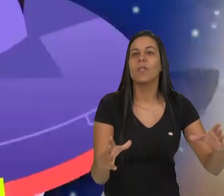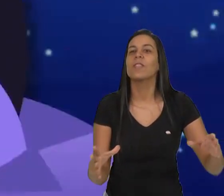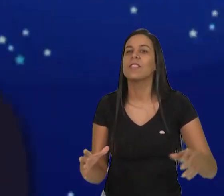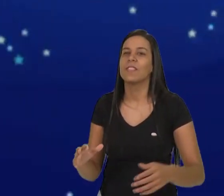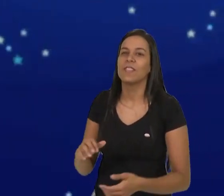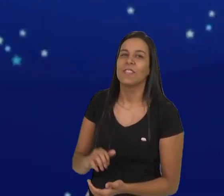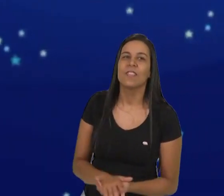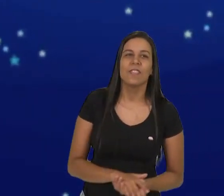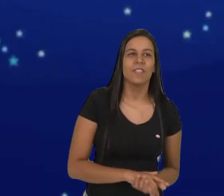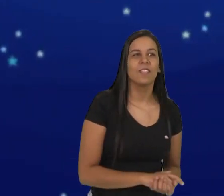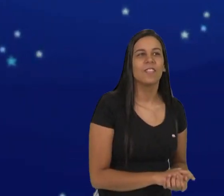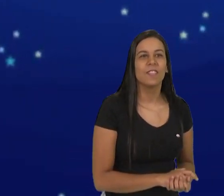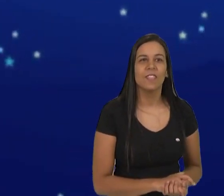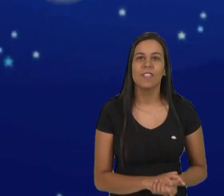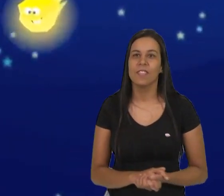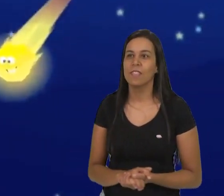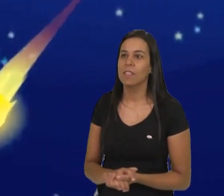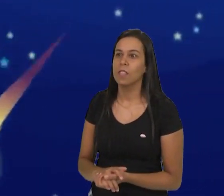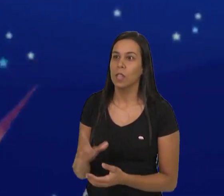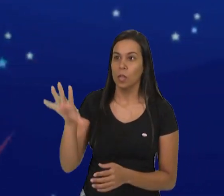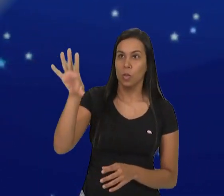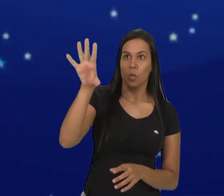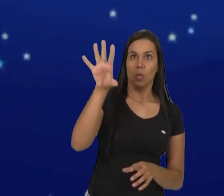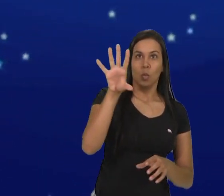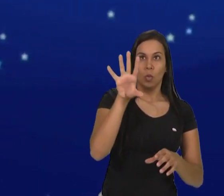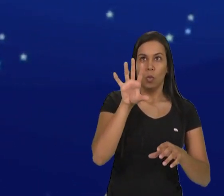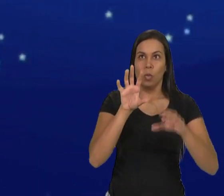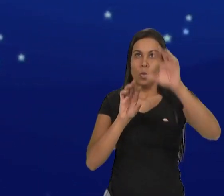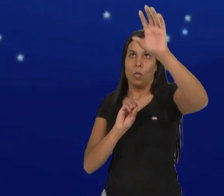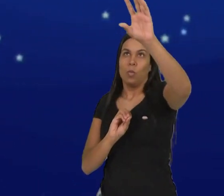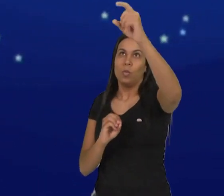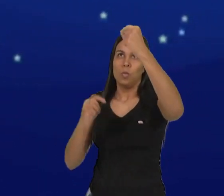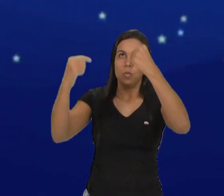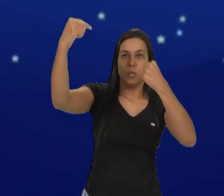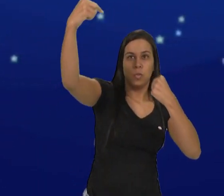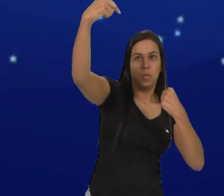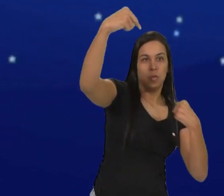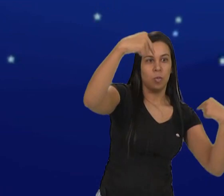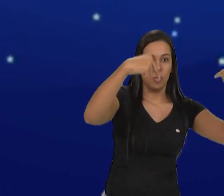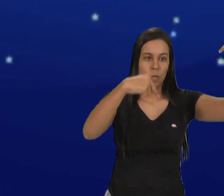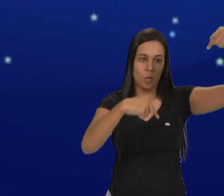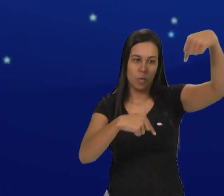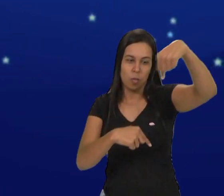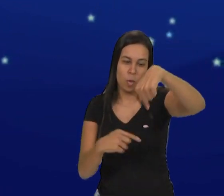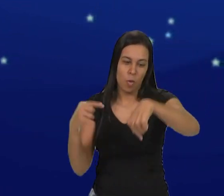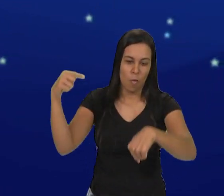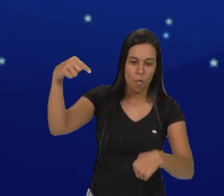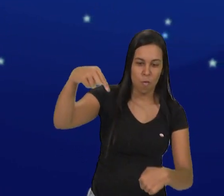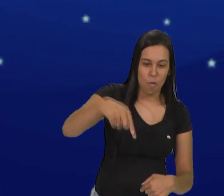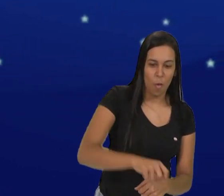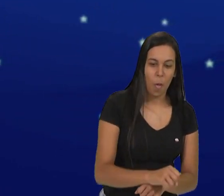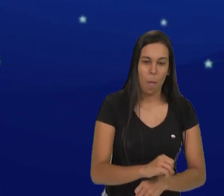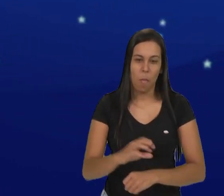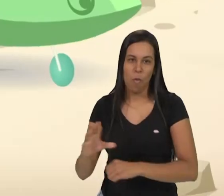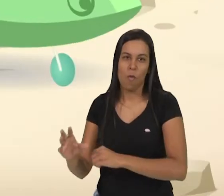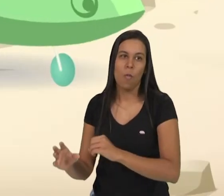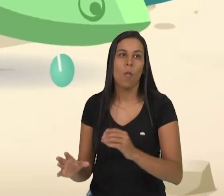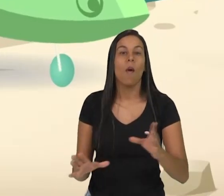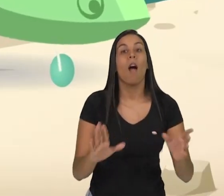A gravidade nos atrai A gente cai